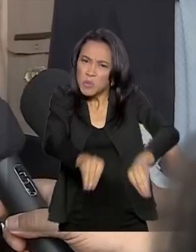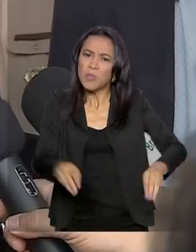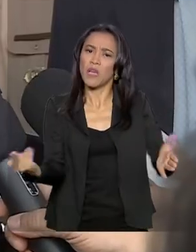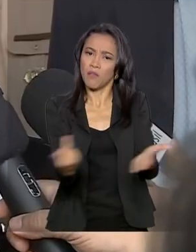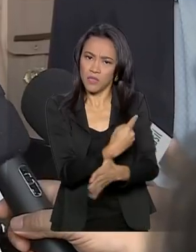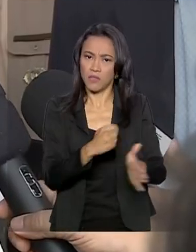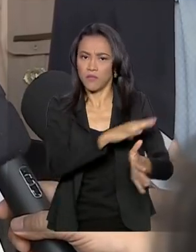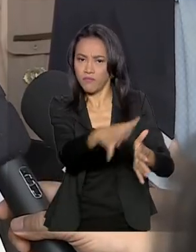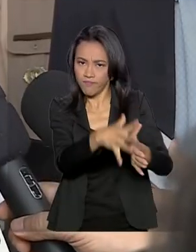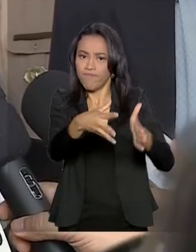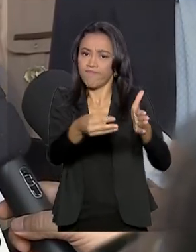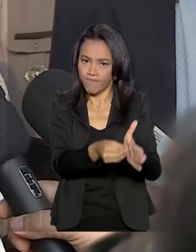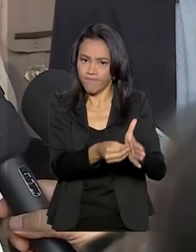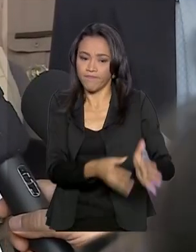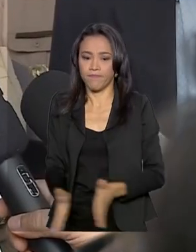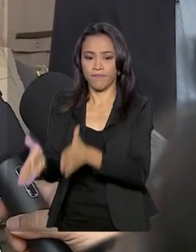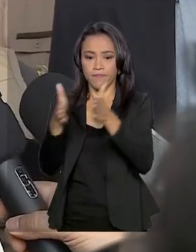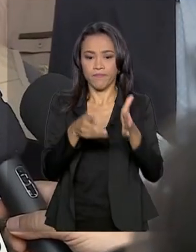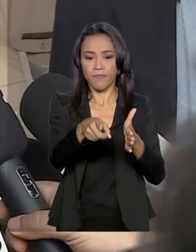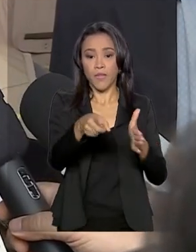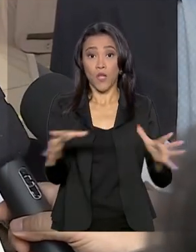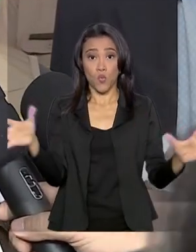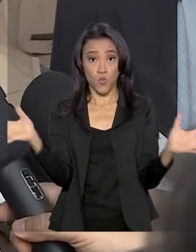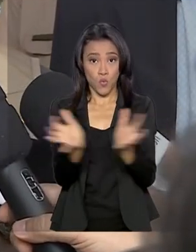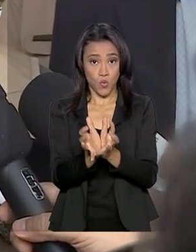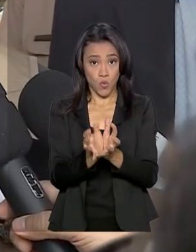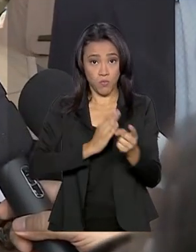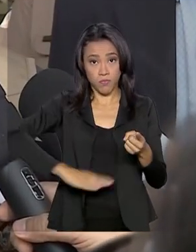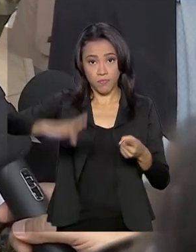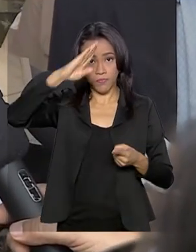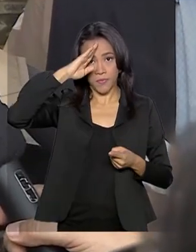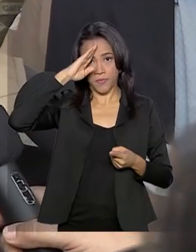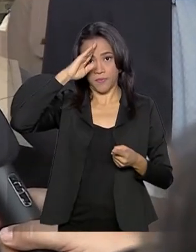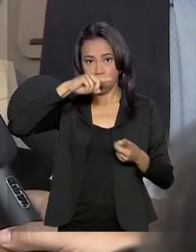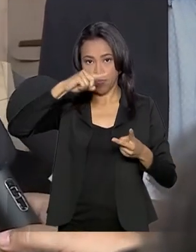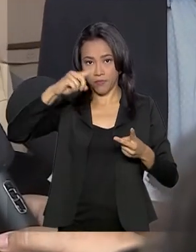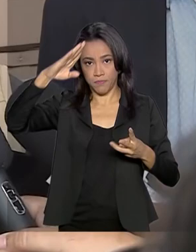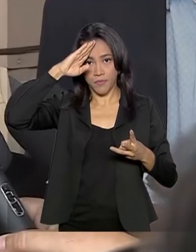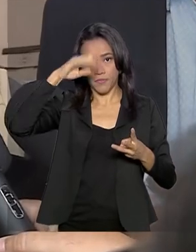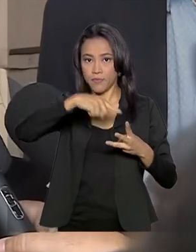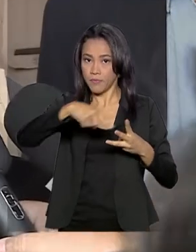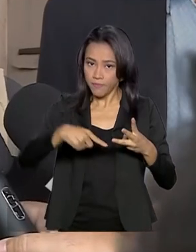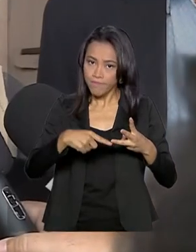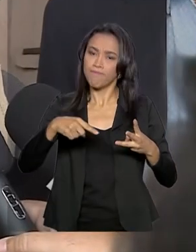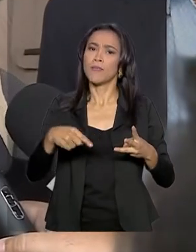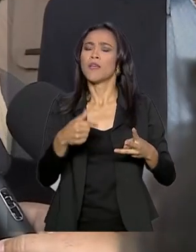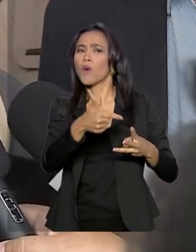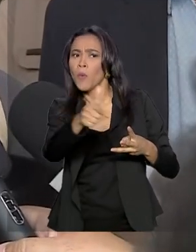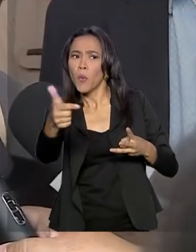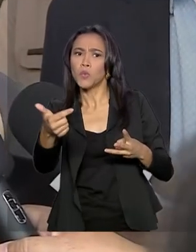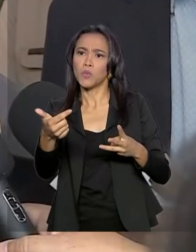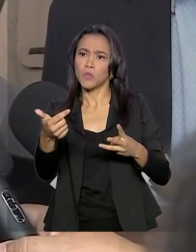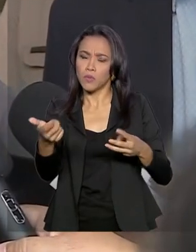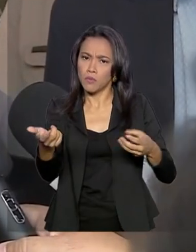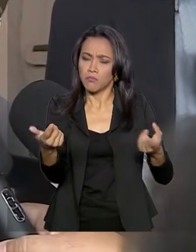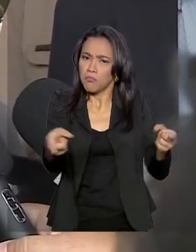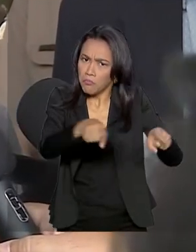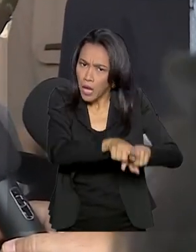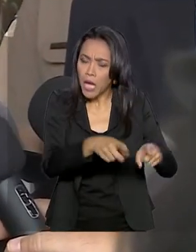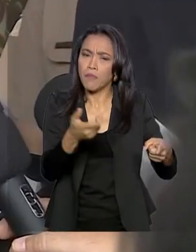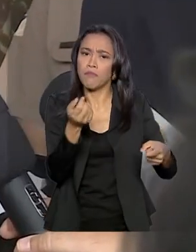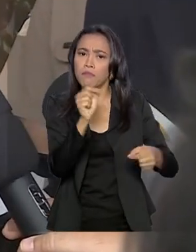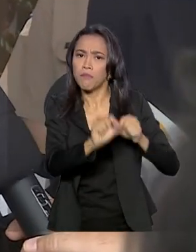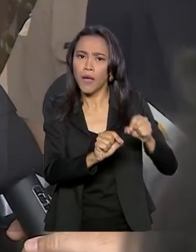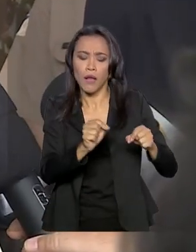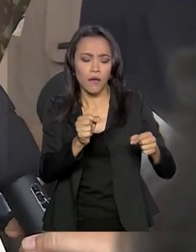Jamais as Forças Armadas, em coordenação com vários outros órgãos, tiveram uma operação de garantia da lei da ordem